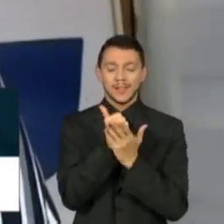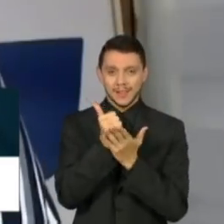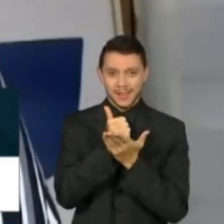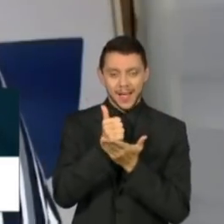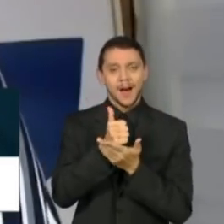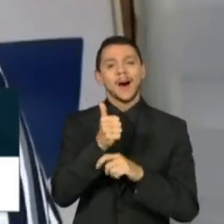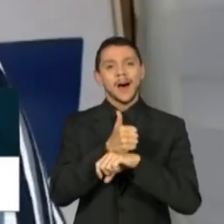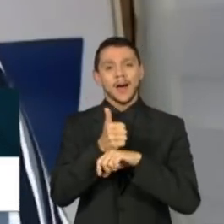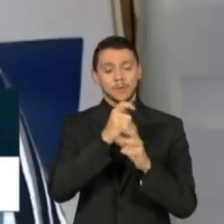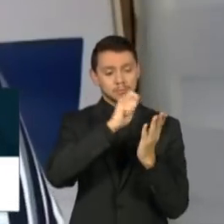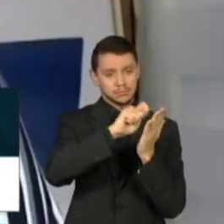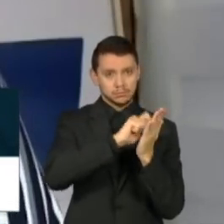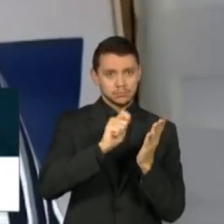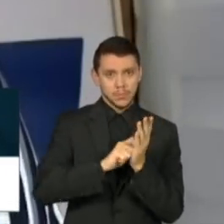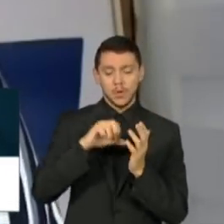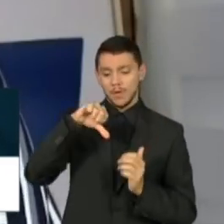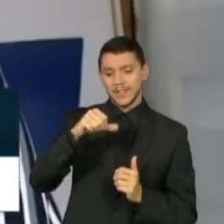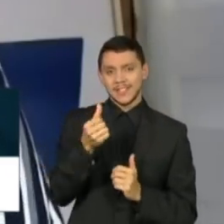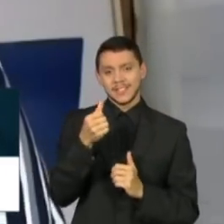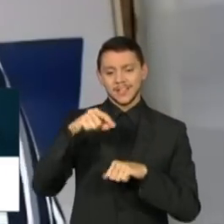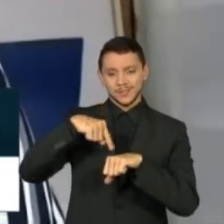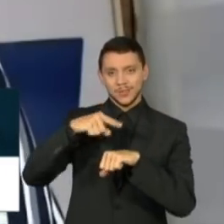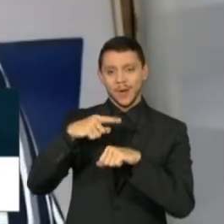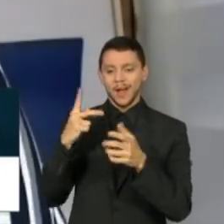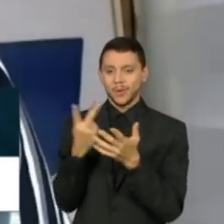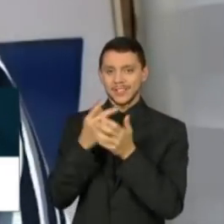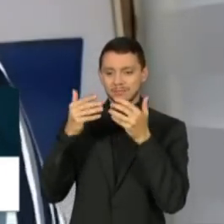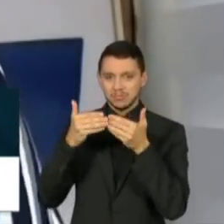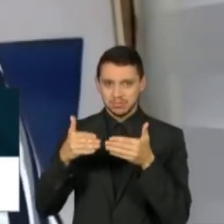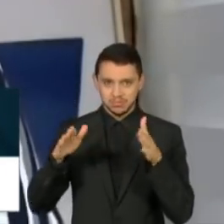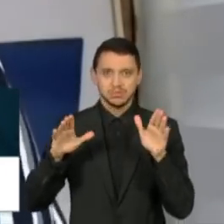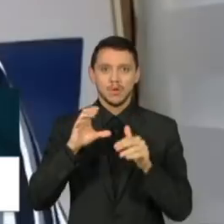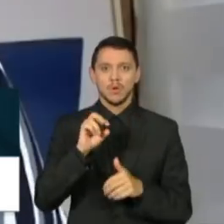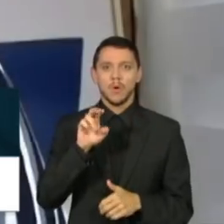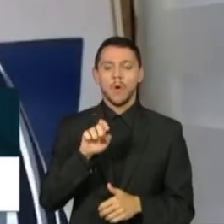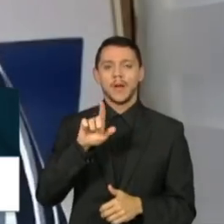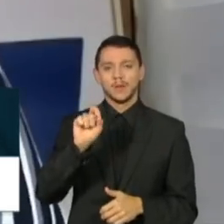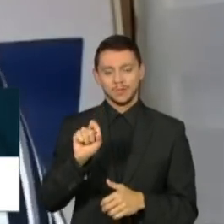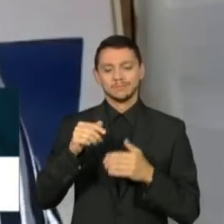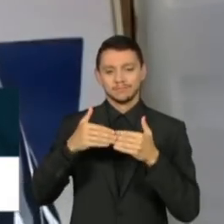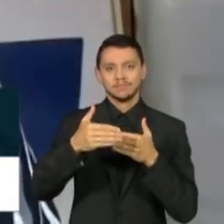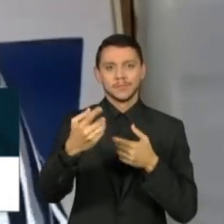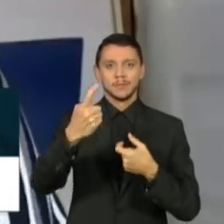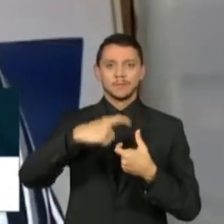horas após o rompimento da barragem do Córrego do Feijão. A gente volta já.